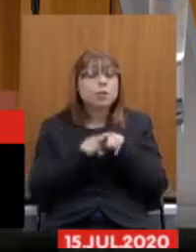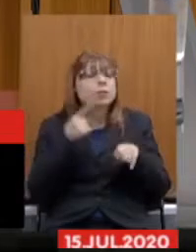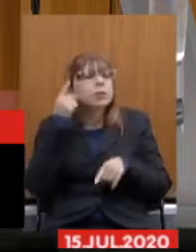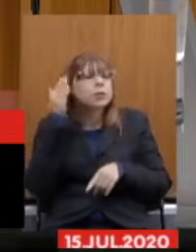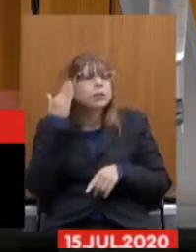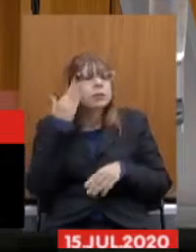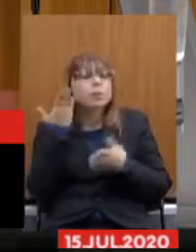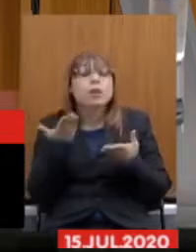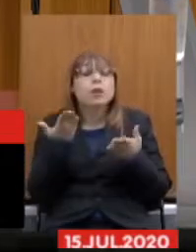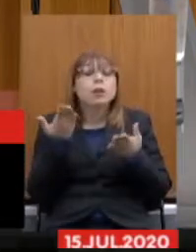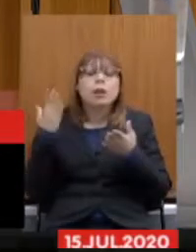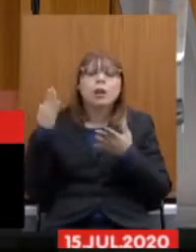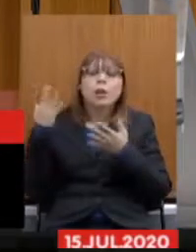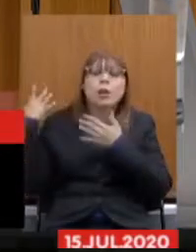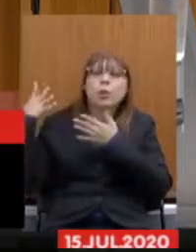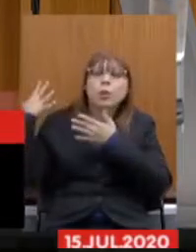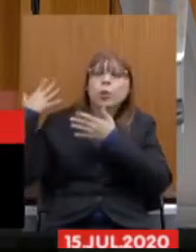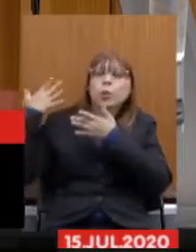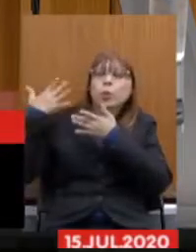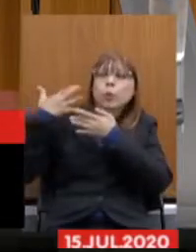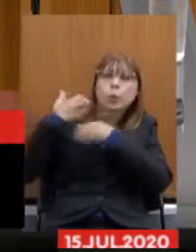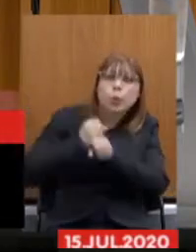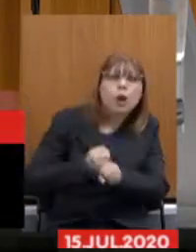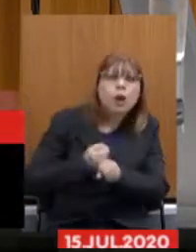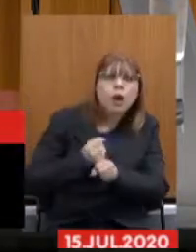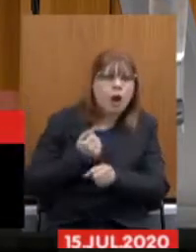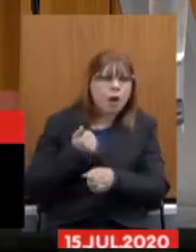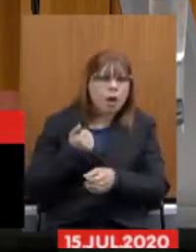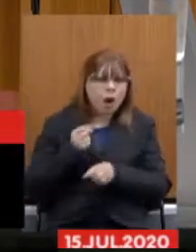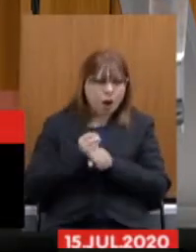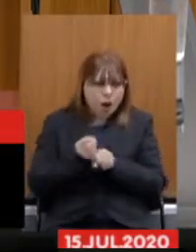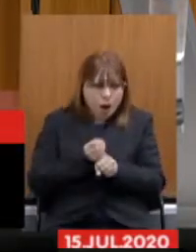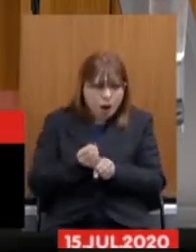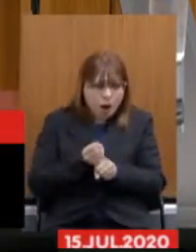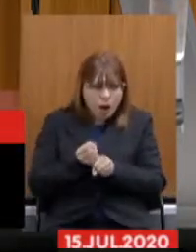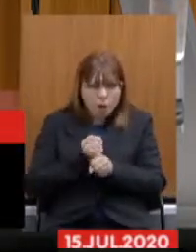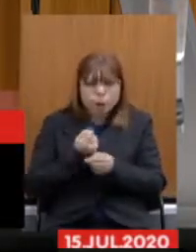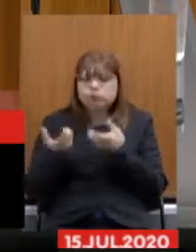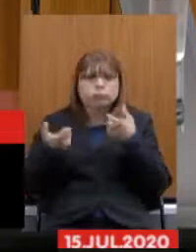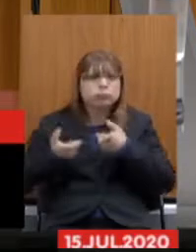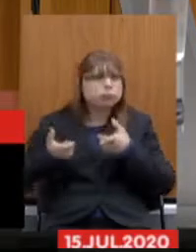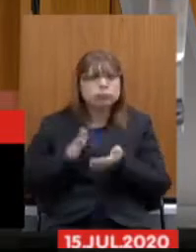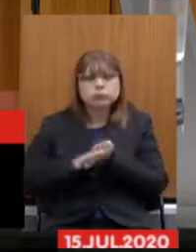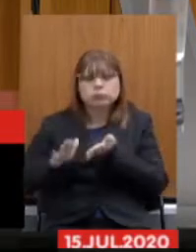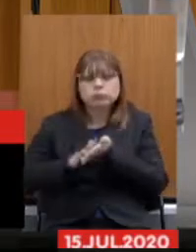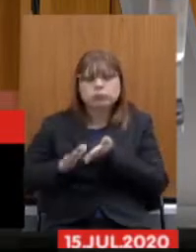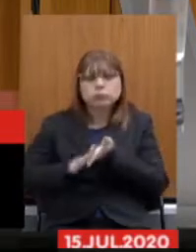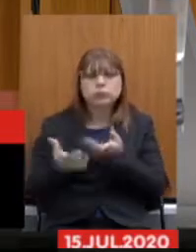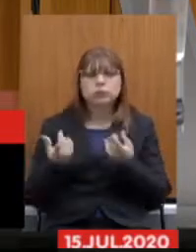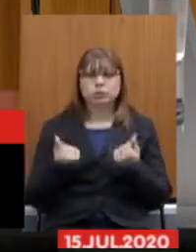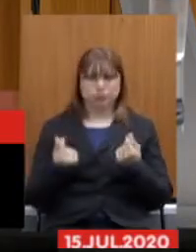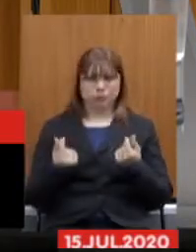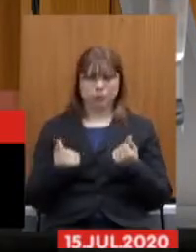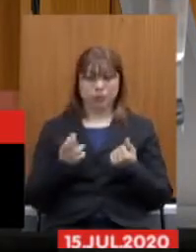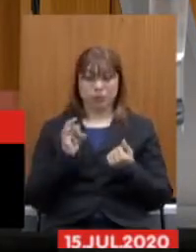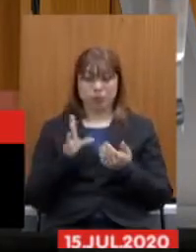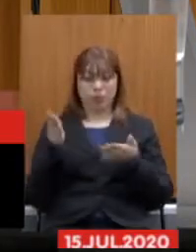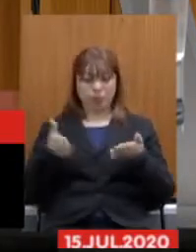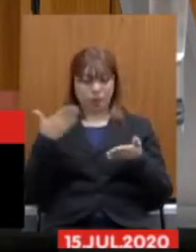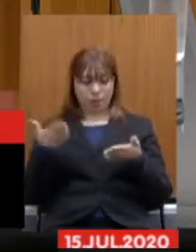público ao longo dos anos não adianta apresentar um parecer de cinco páginas